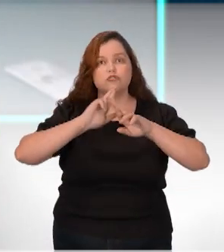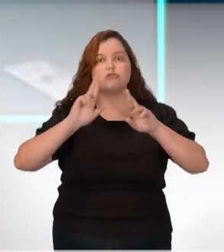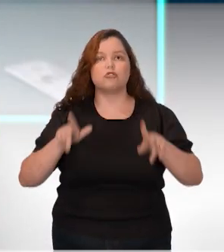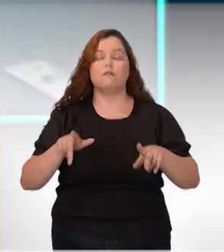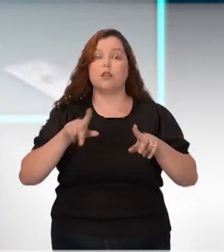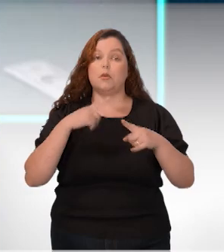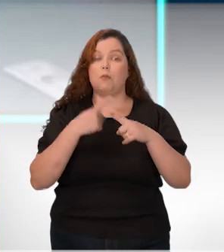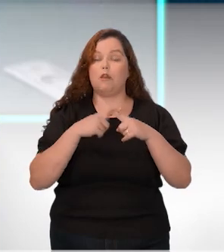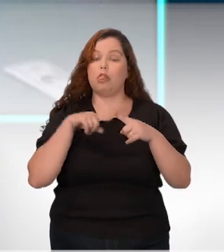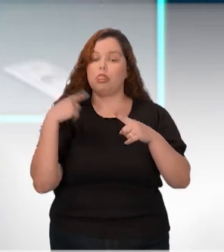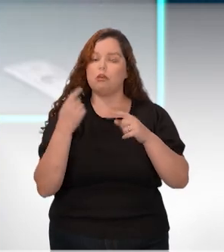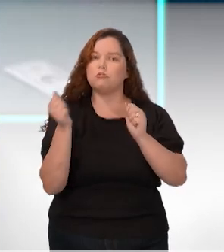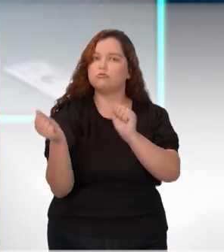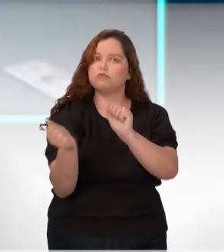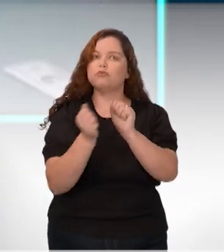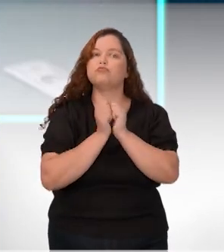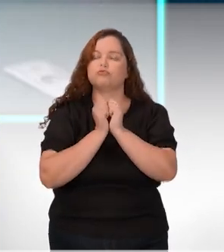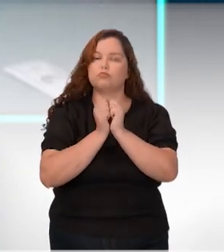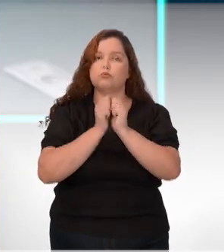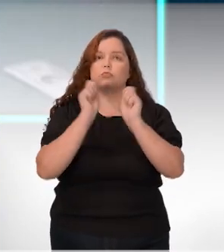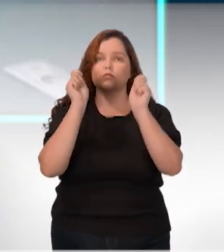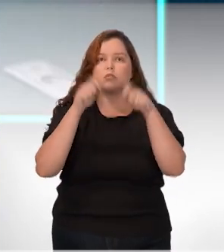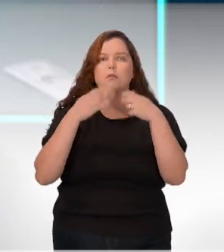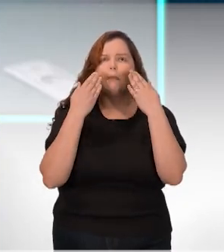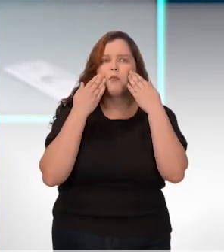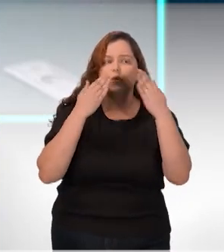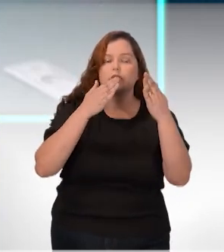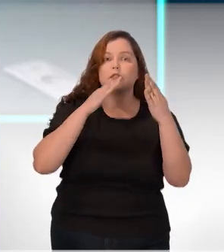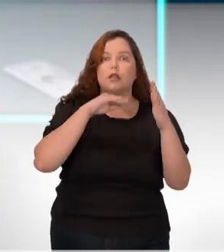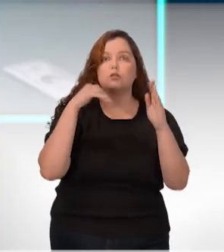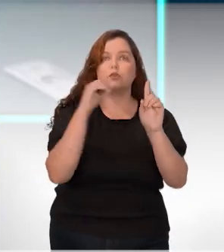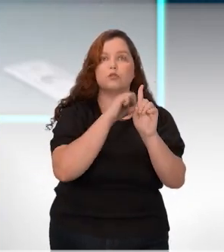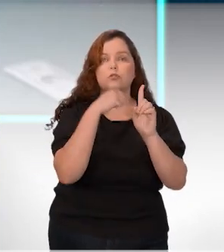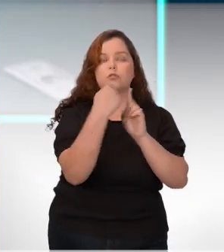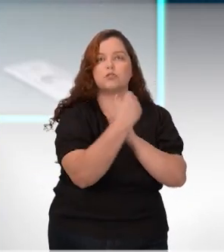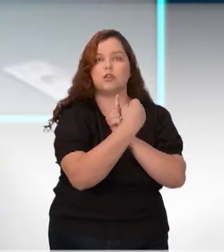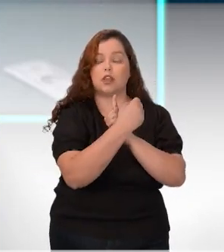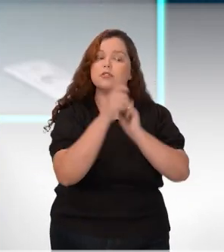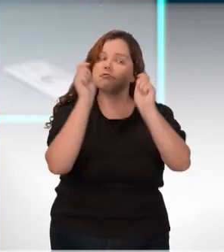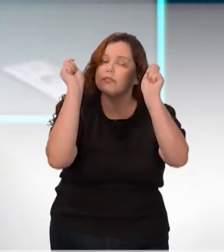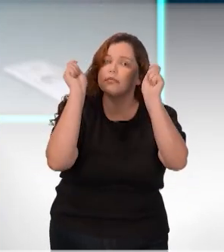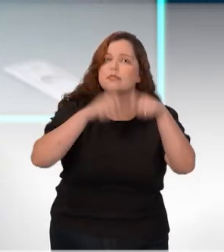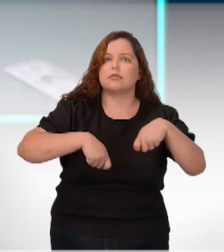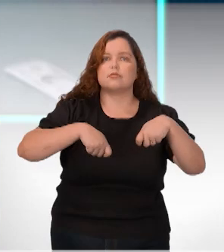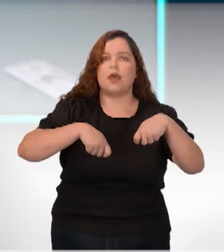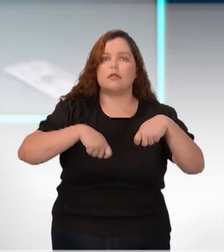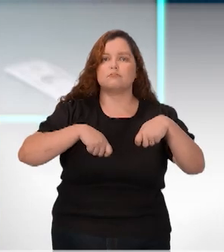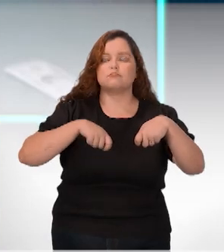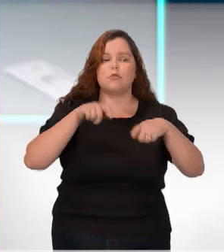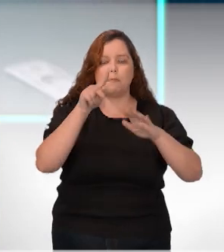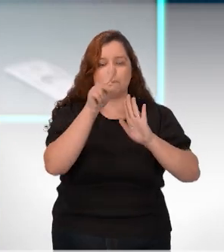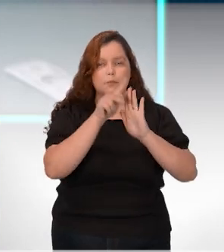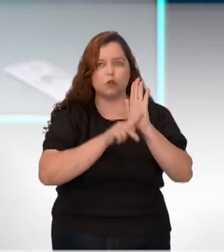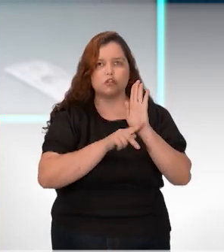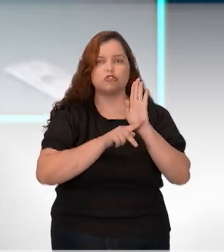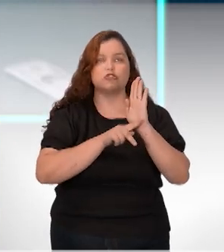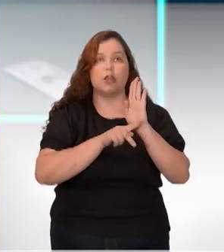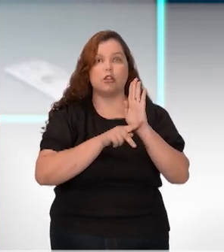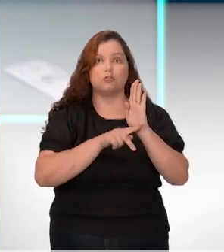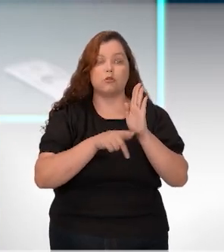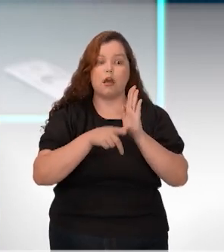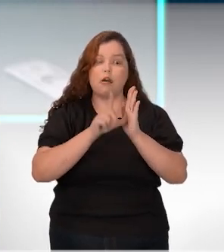gente ir junto, poder de fato mostrar para a sociedade que é possível fazer um projeto de